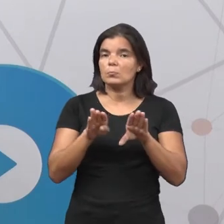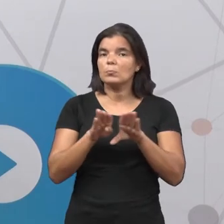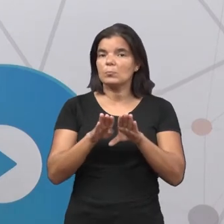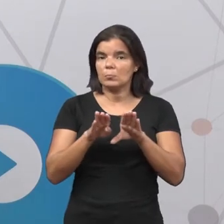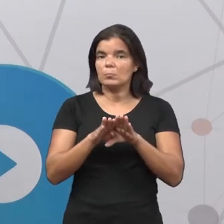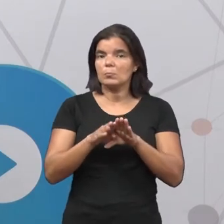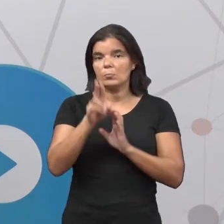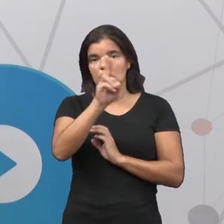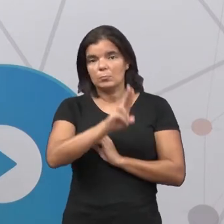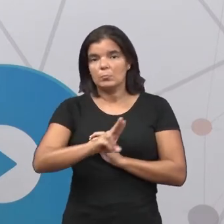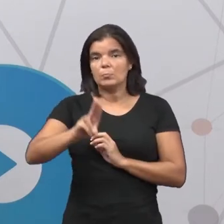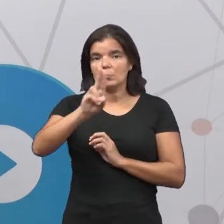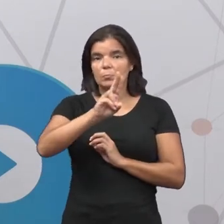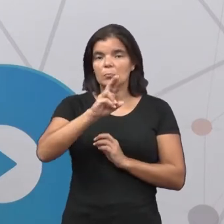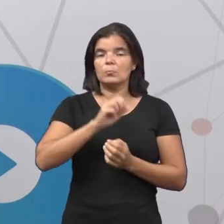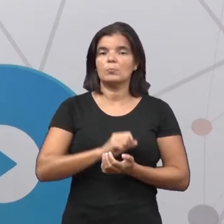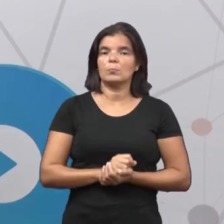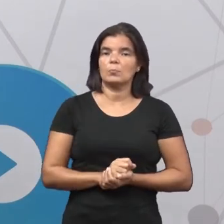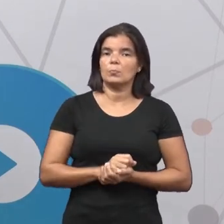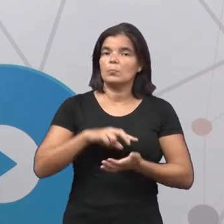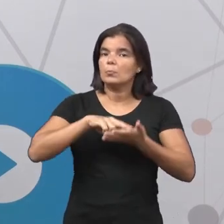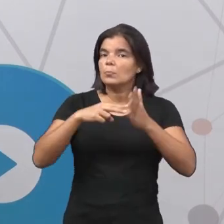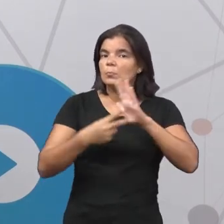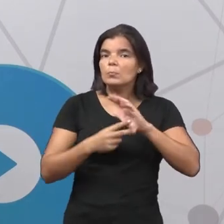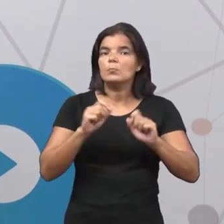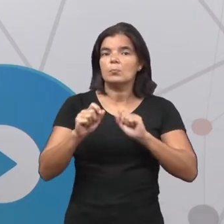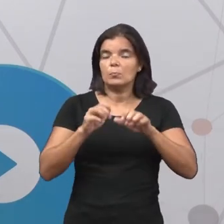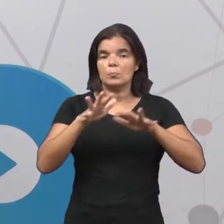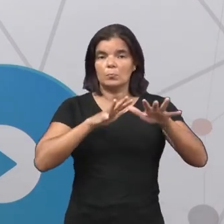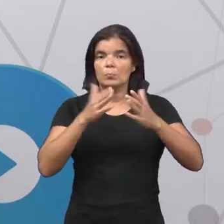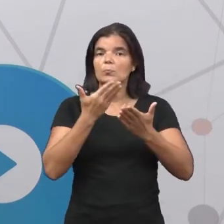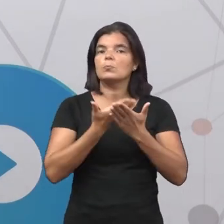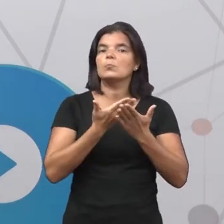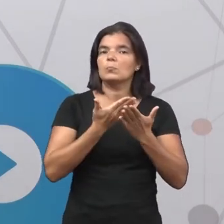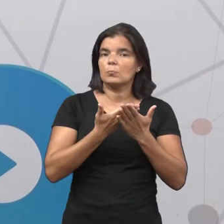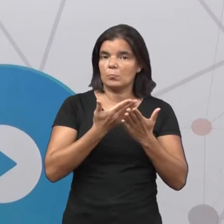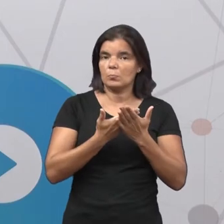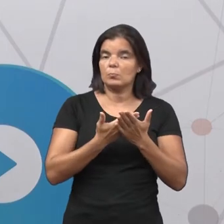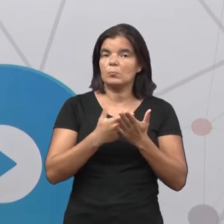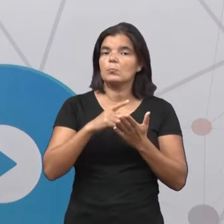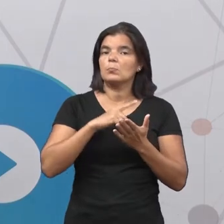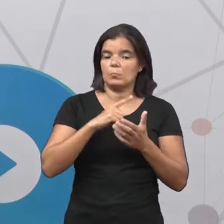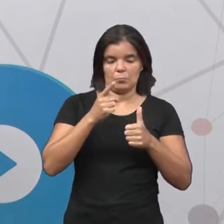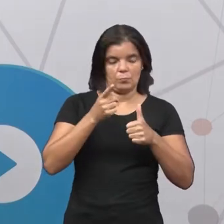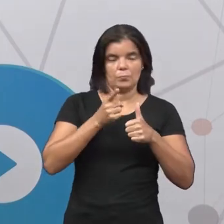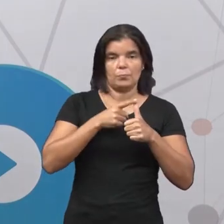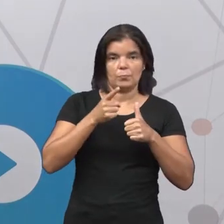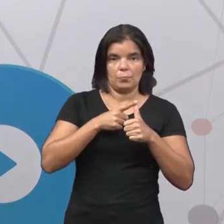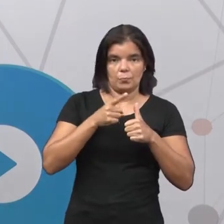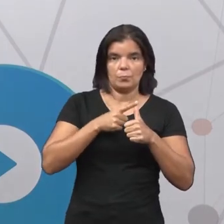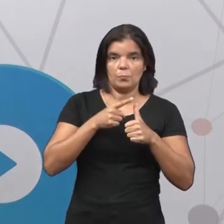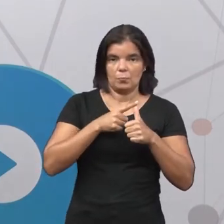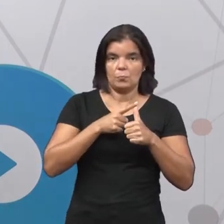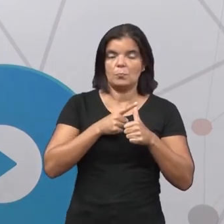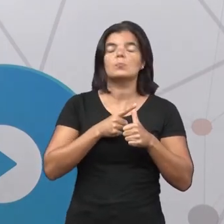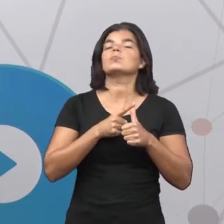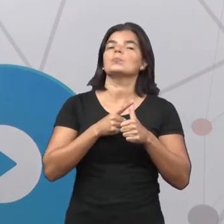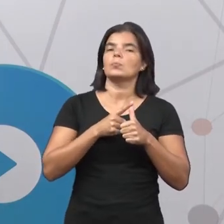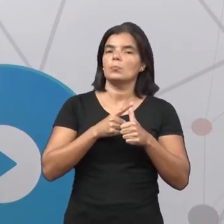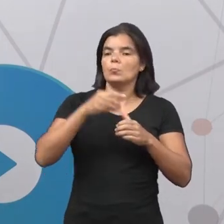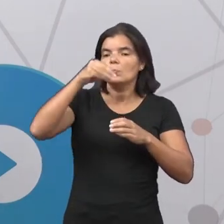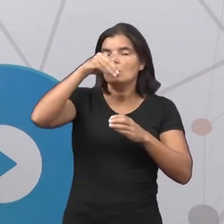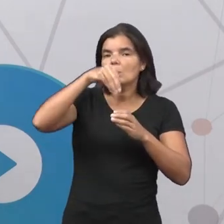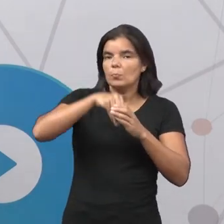das universidades. Ou seja, o movimento estudantil, ele atende, ele atua, aliás,